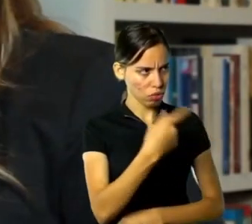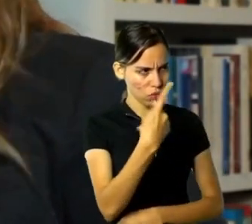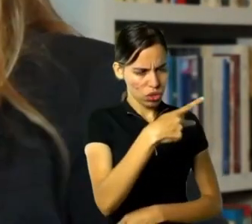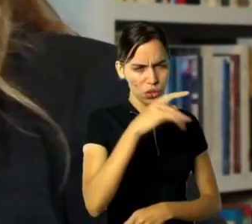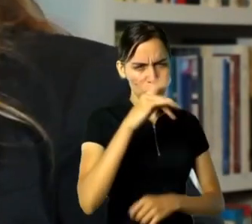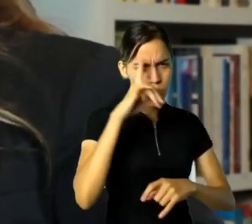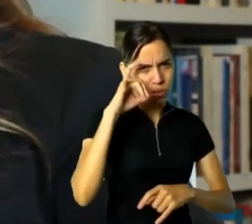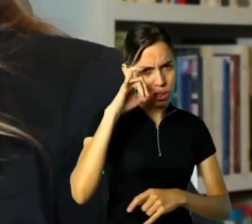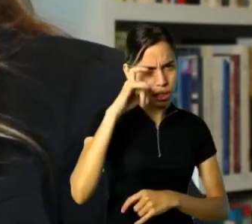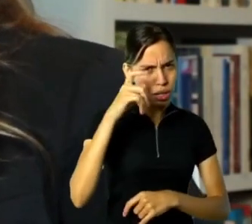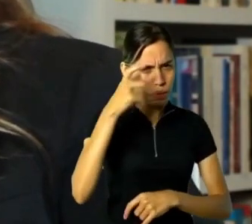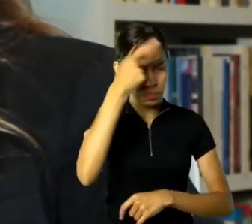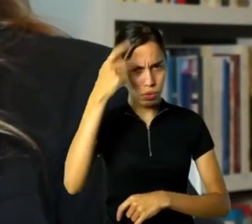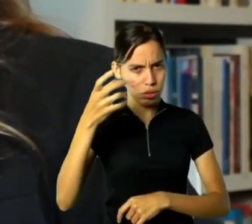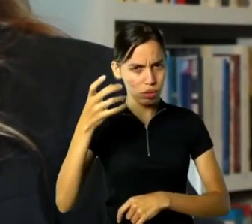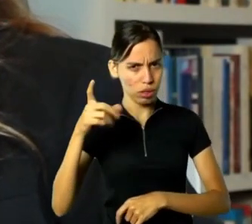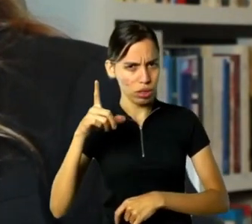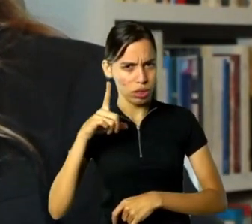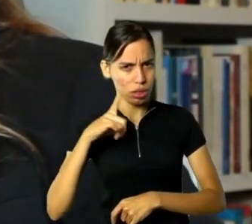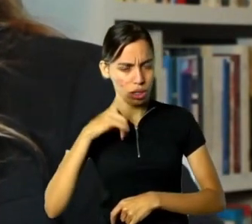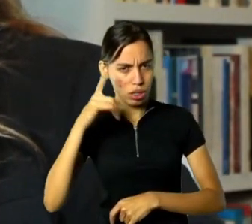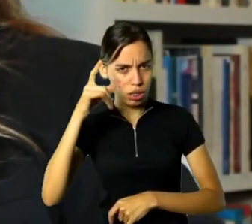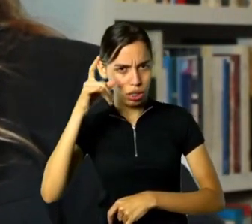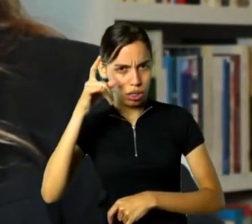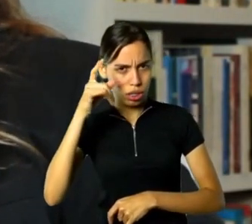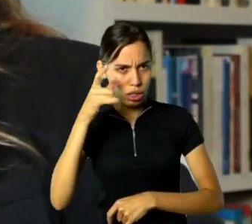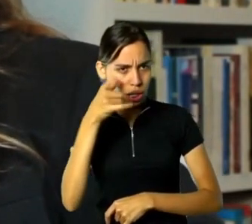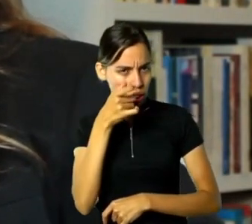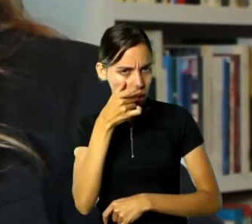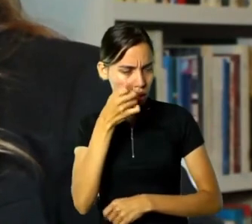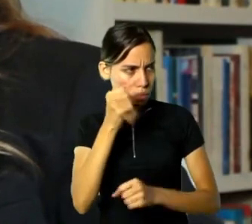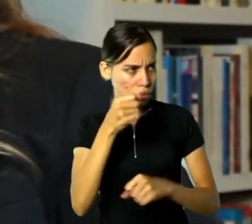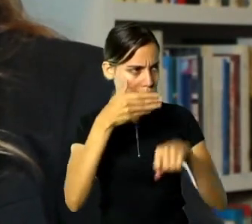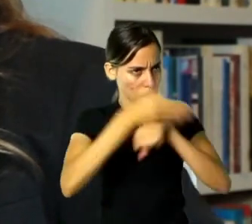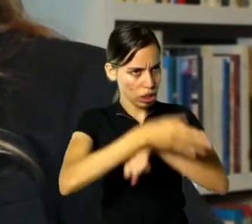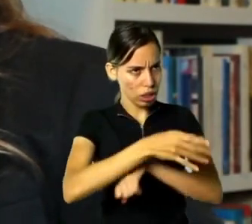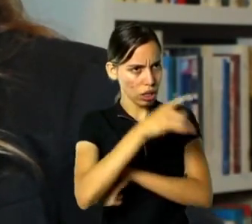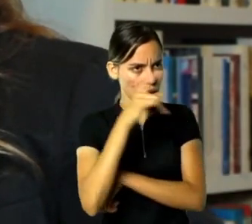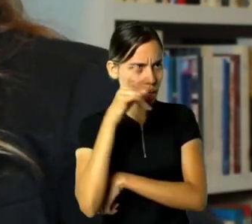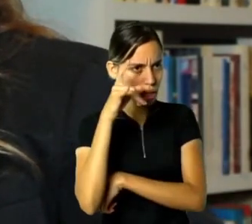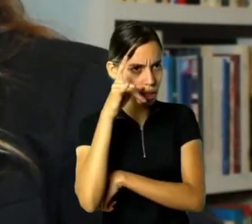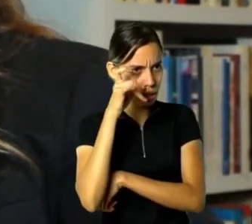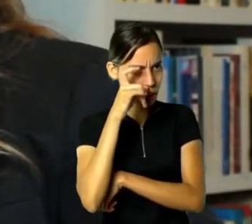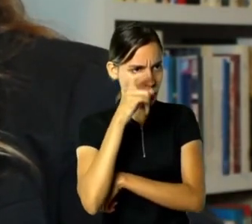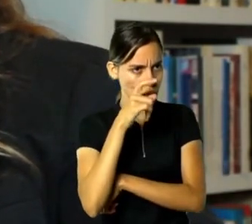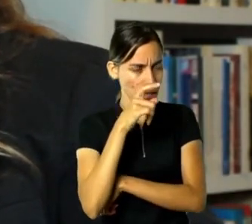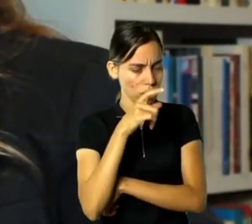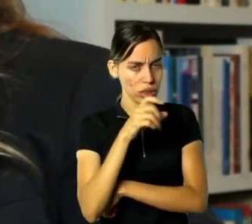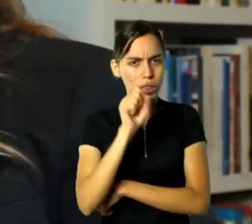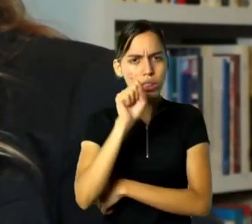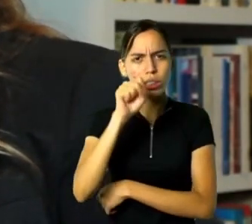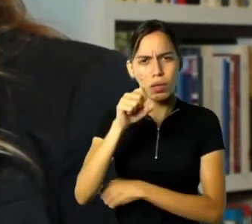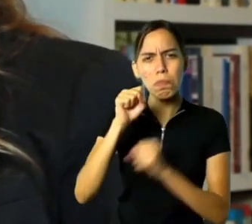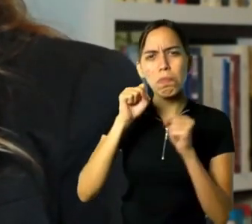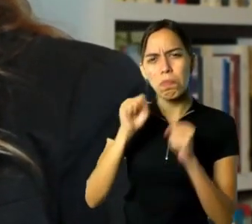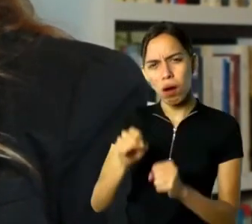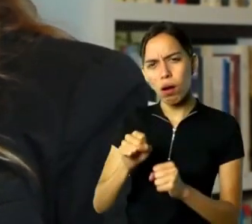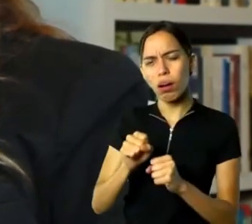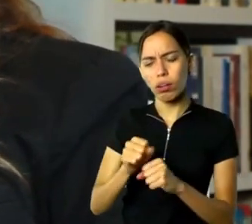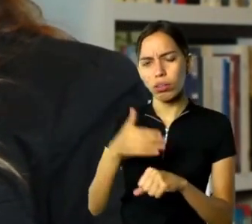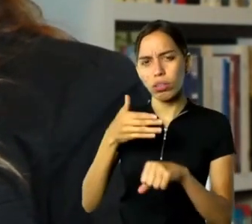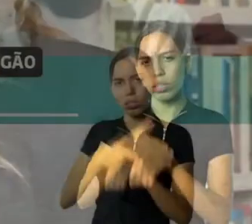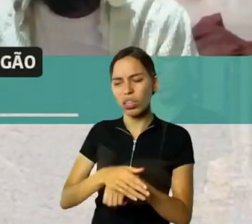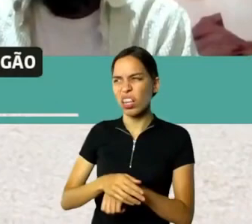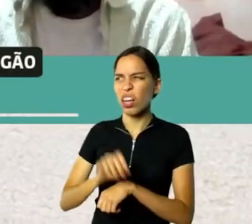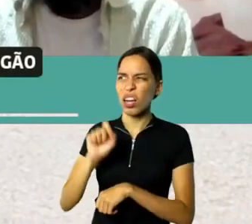pessoa que tiver interesse, pode acessar, que tem um link com esse link aí, não tem? Isso, arroba canhotagem. Tem